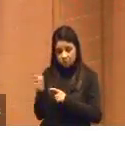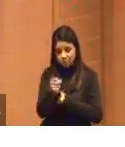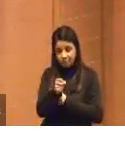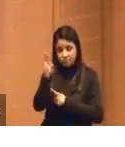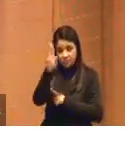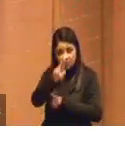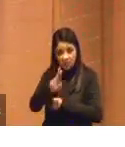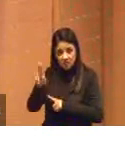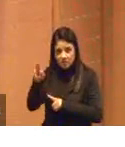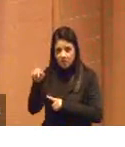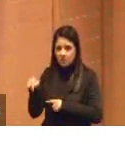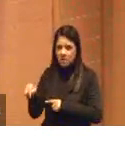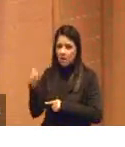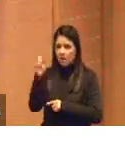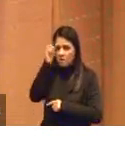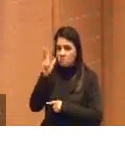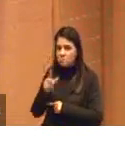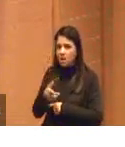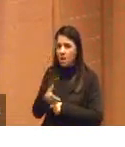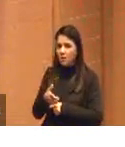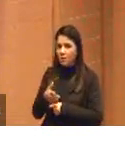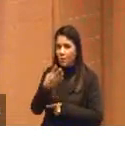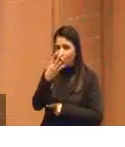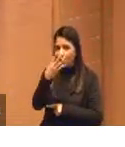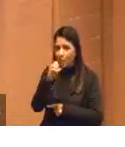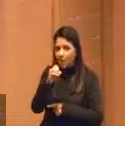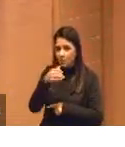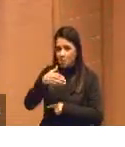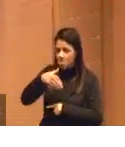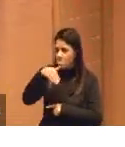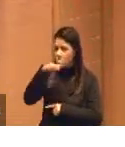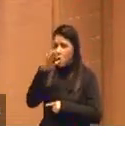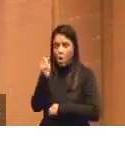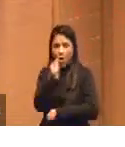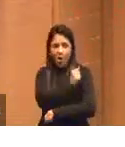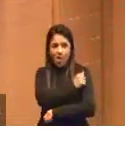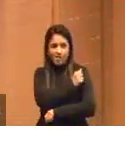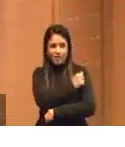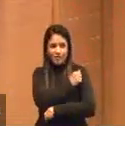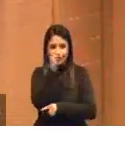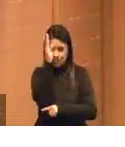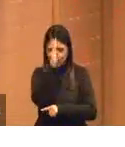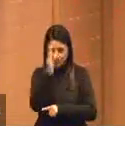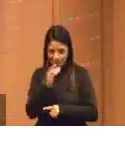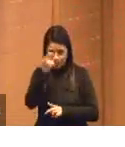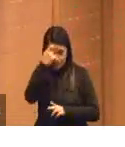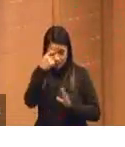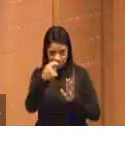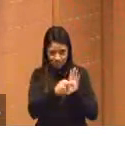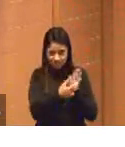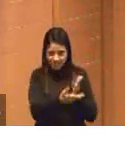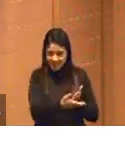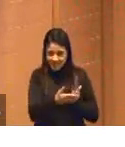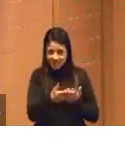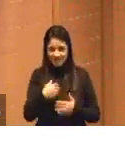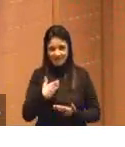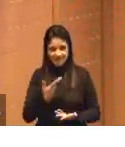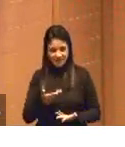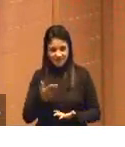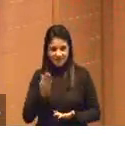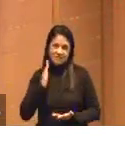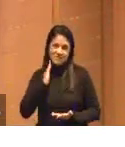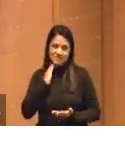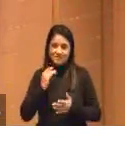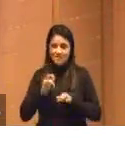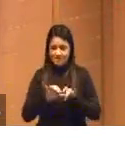eu diria que ele é bem esperto, ele está entre os 40 melhores alunos do Brasil, mas é comparável a de uma